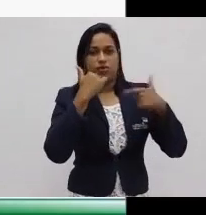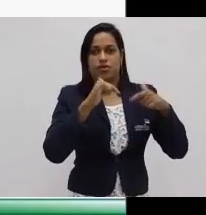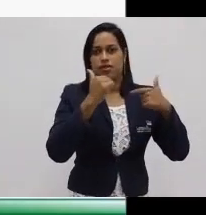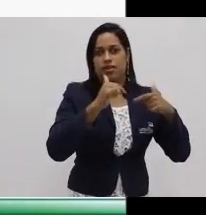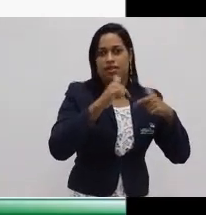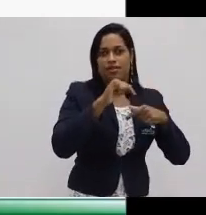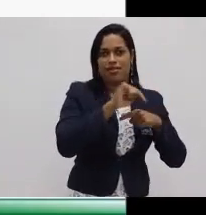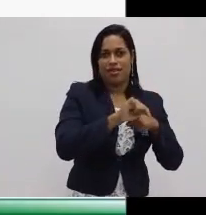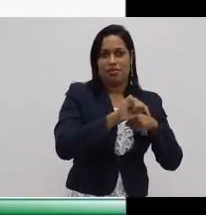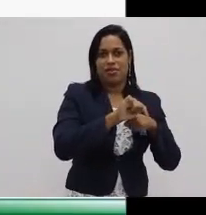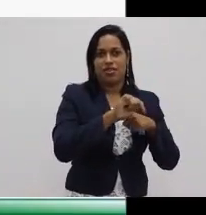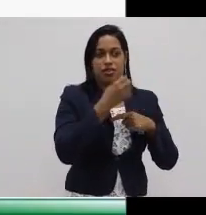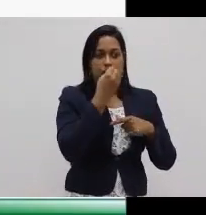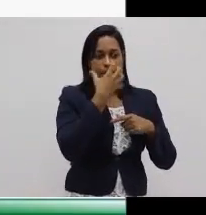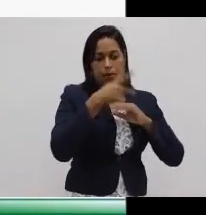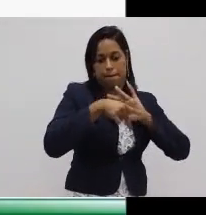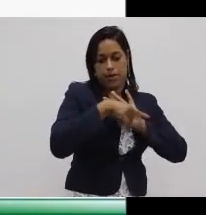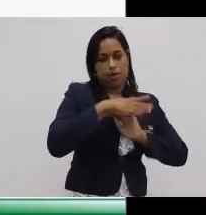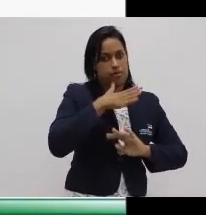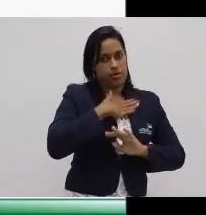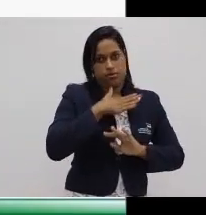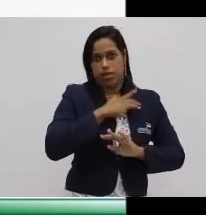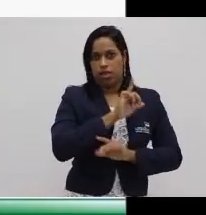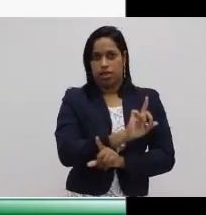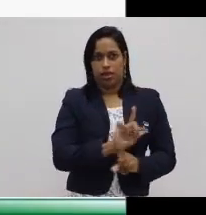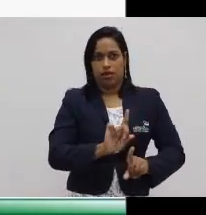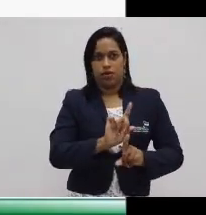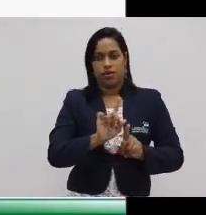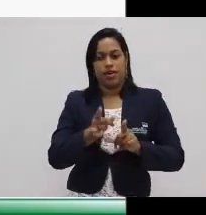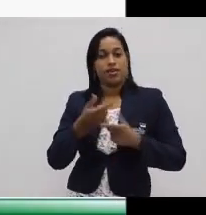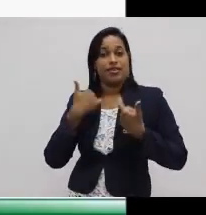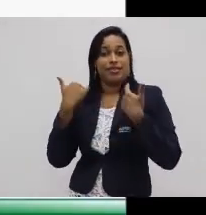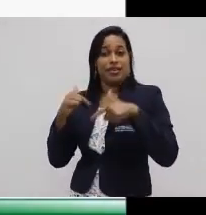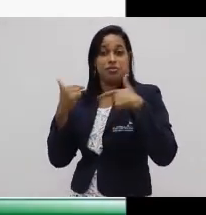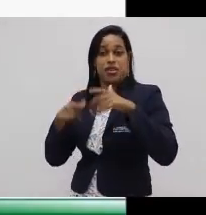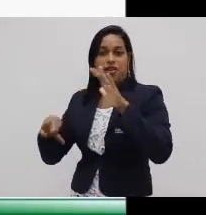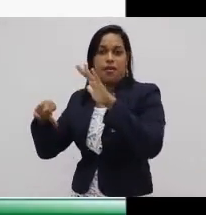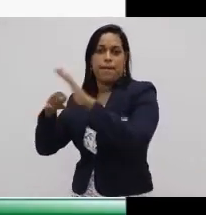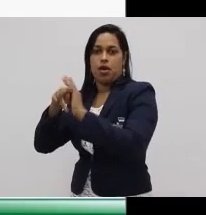trabalho dos escravos não era em benefício deles, era em benefício desse senhor.